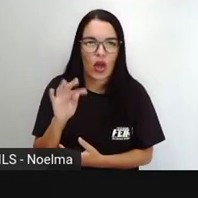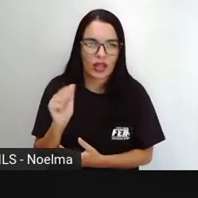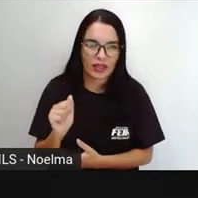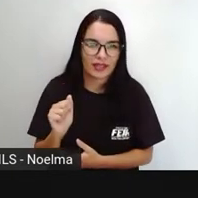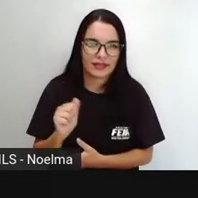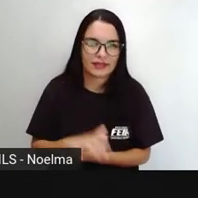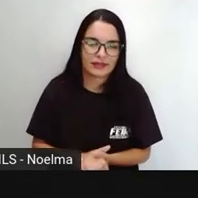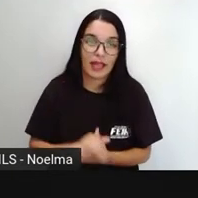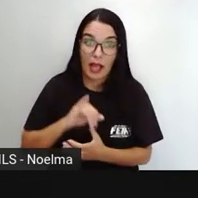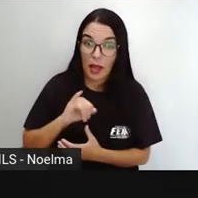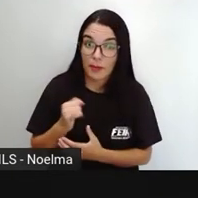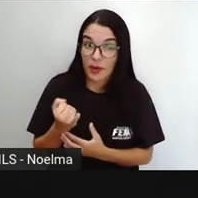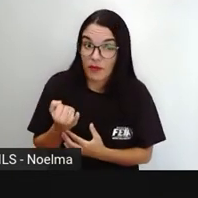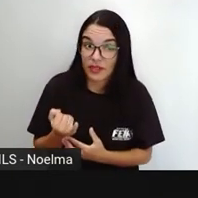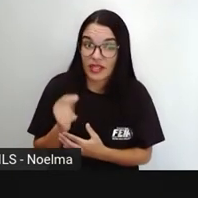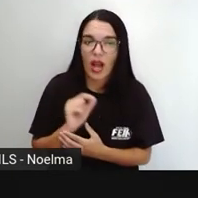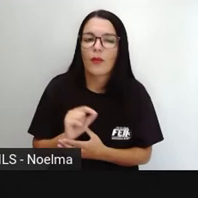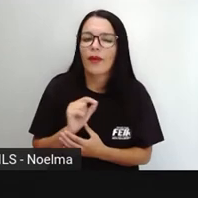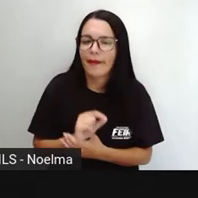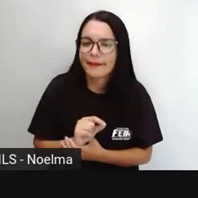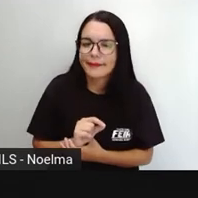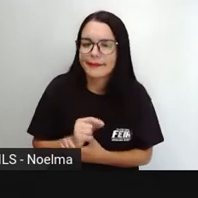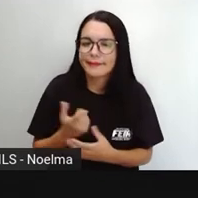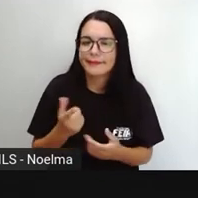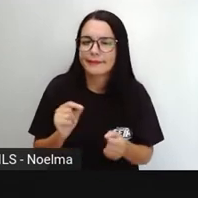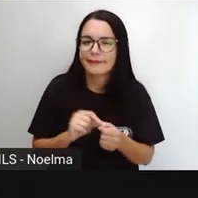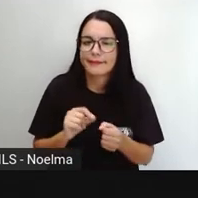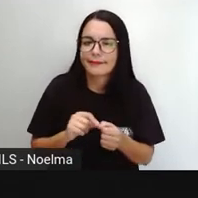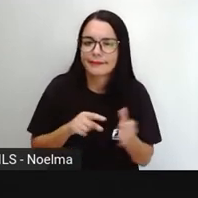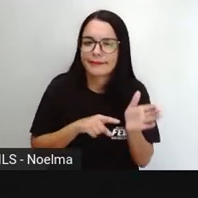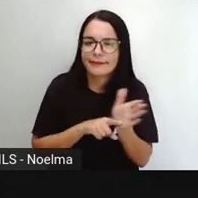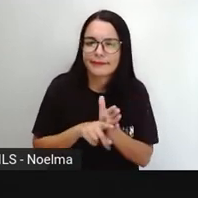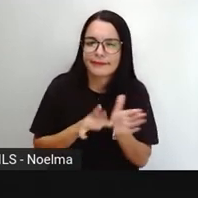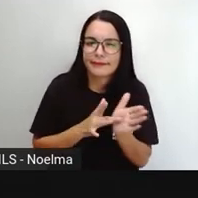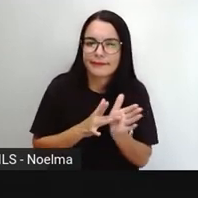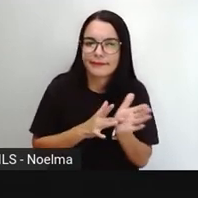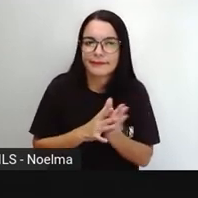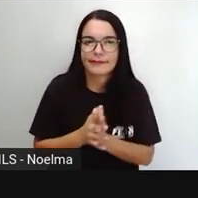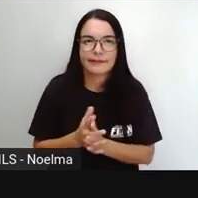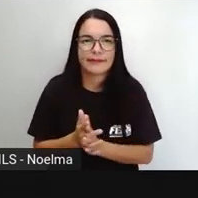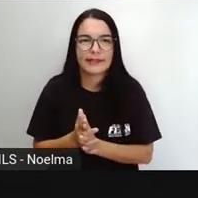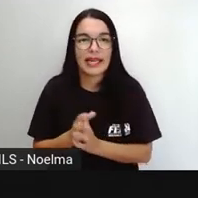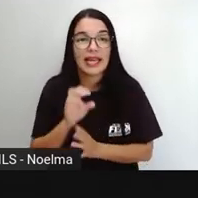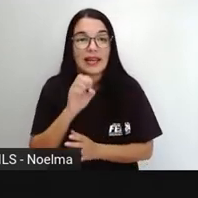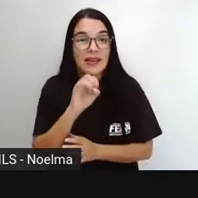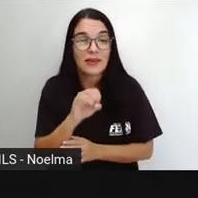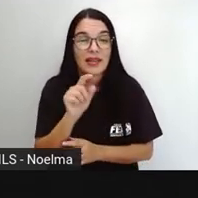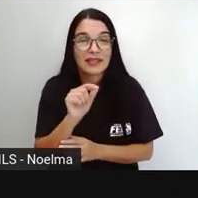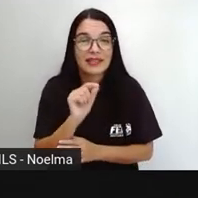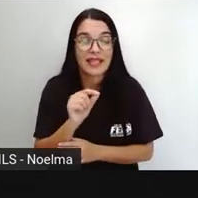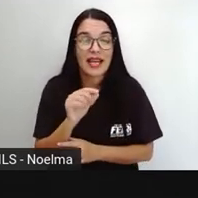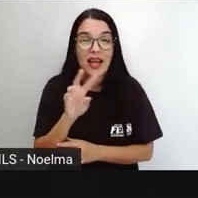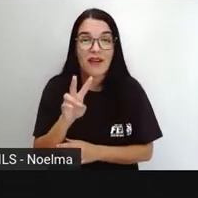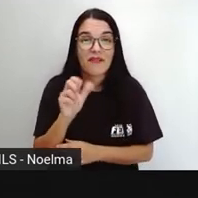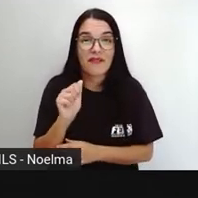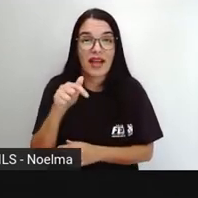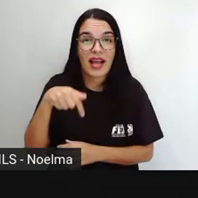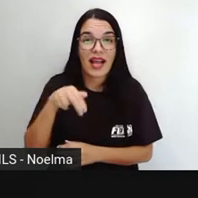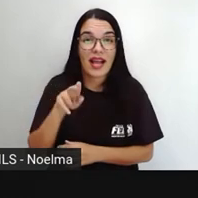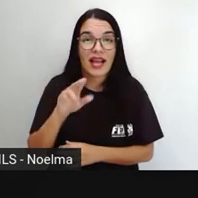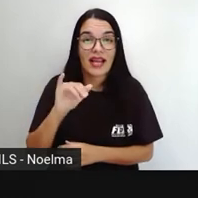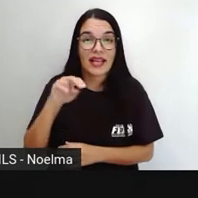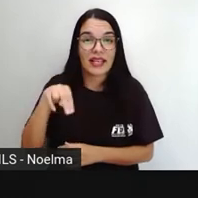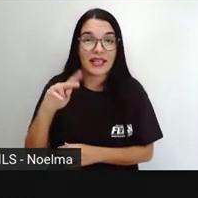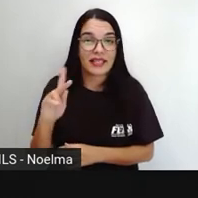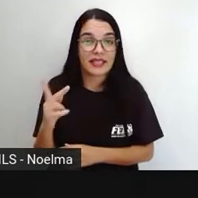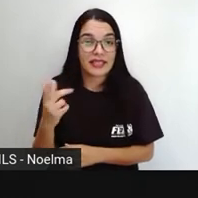Aproveitar é tirar uma casquinha. Arrecadar grana com amigos é vacina. Neca é nada, na